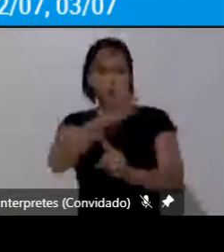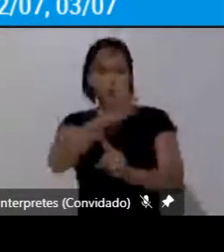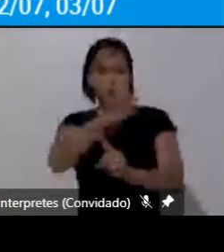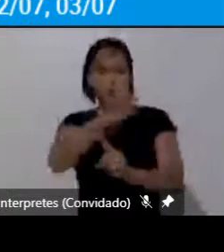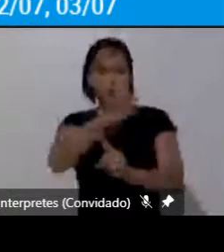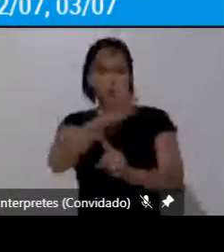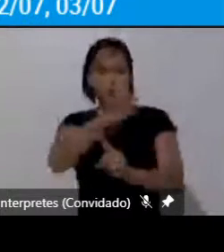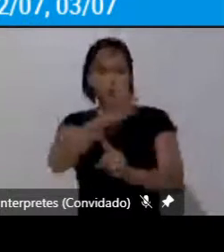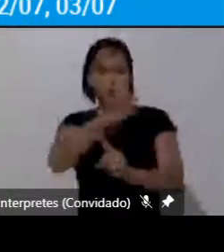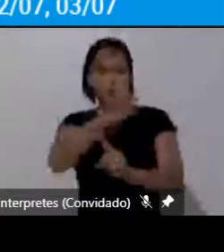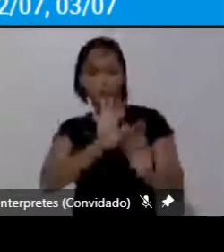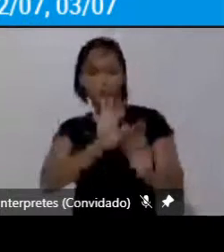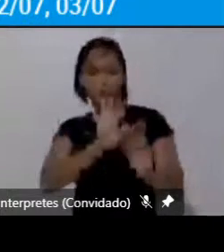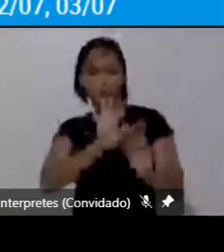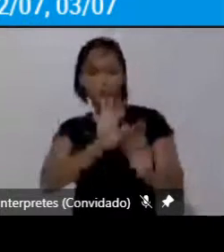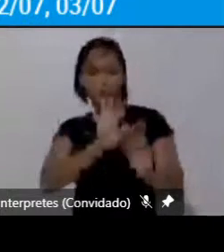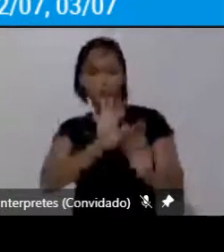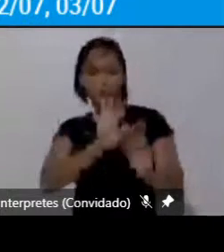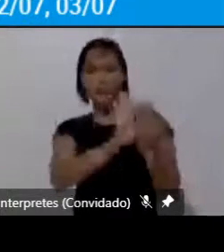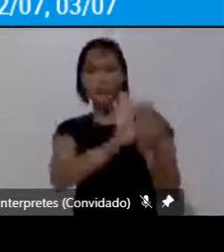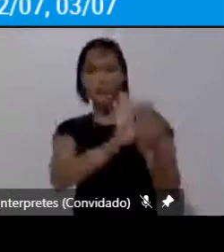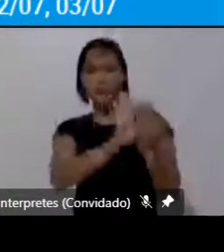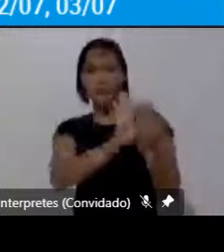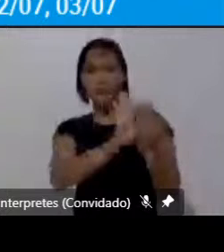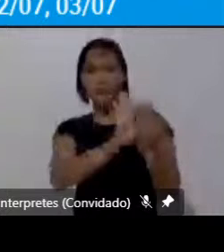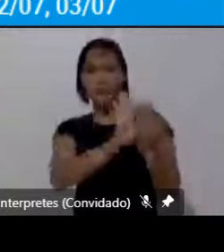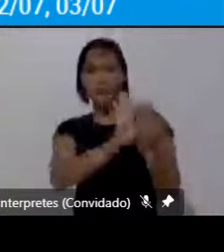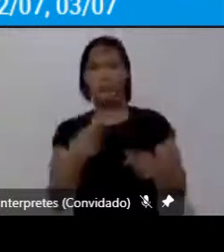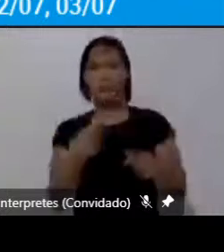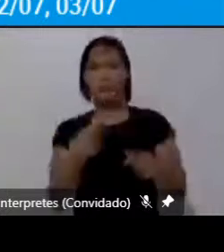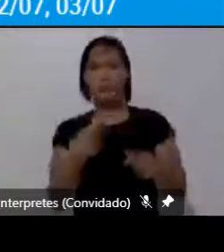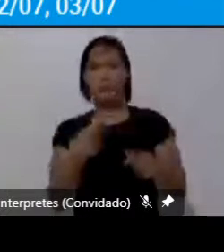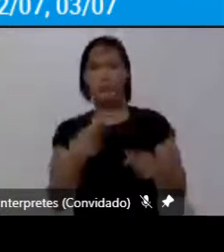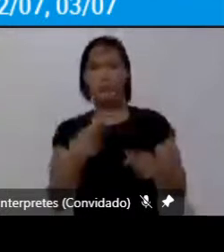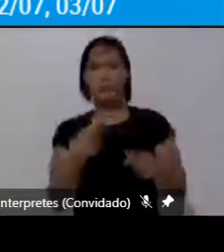diferenças seja nas suas distâncias